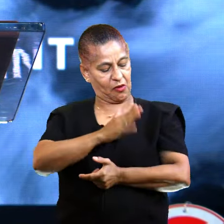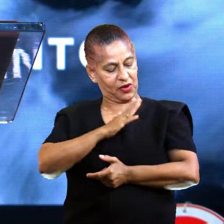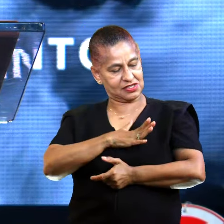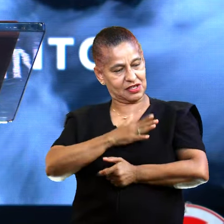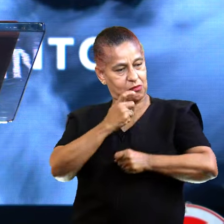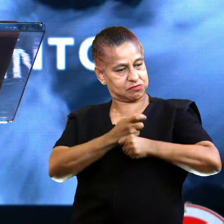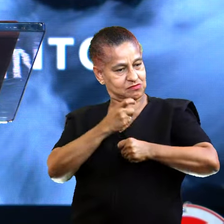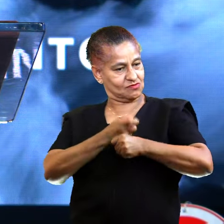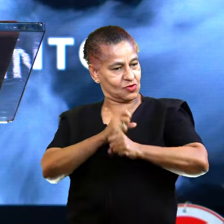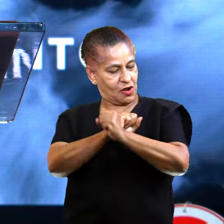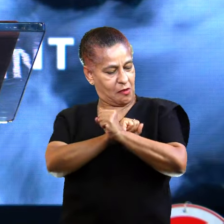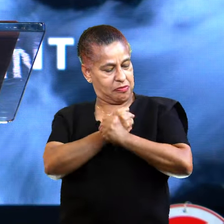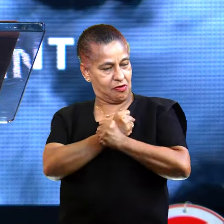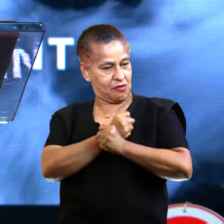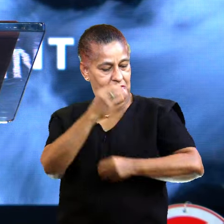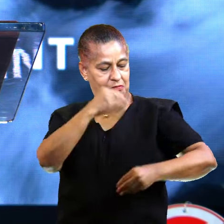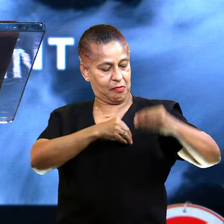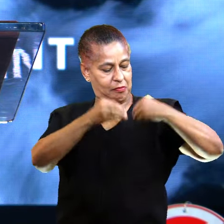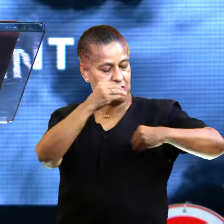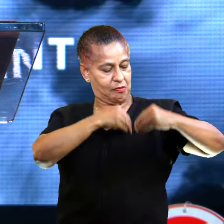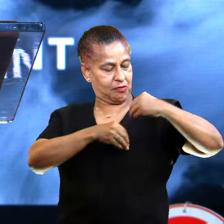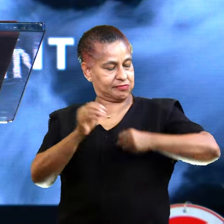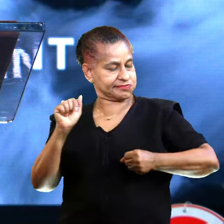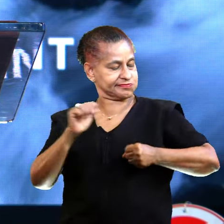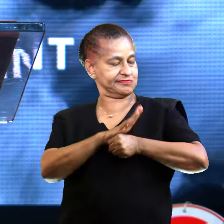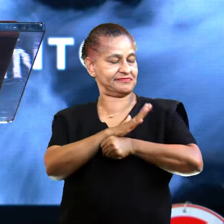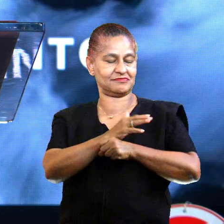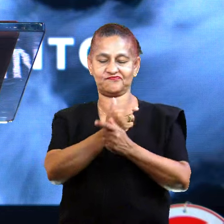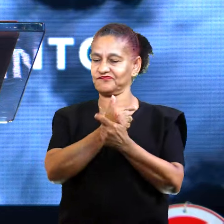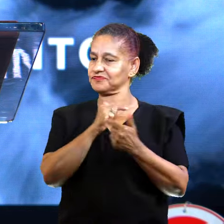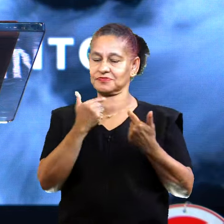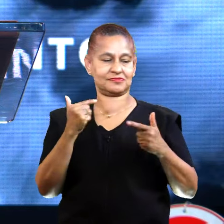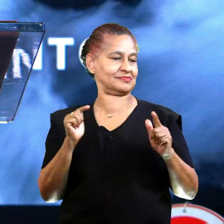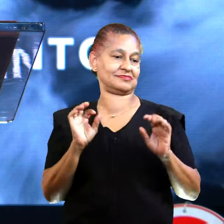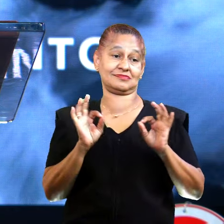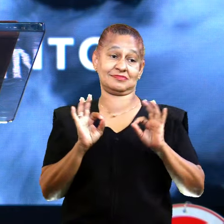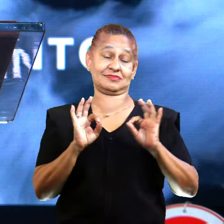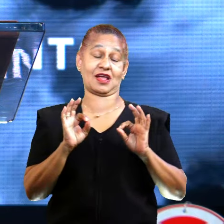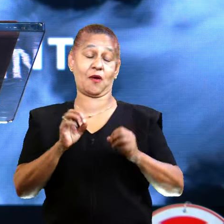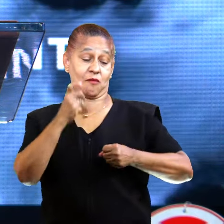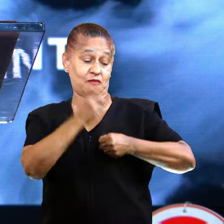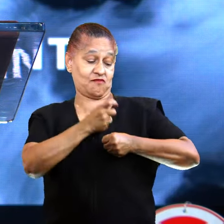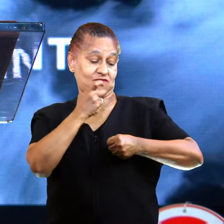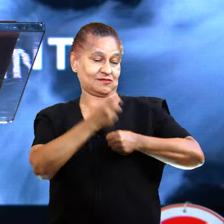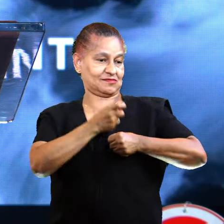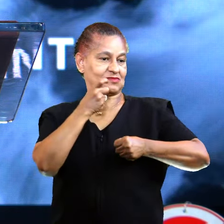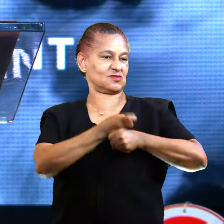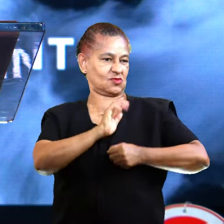que é escravizado pelo pecado. O coração do homem que é duro.